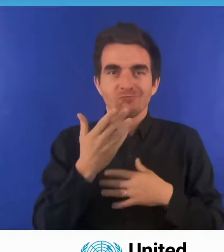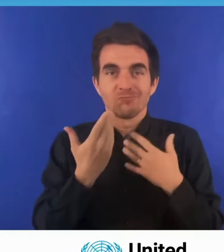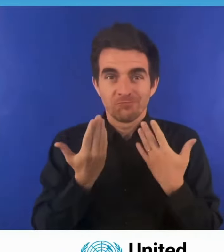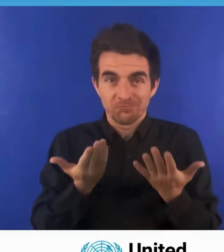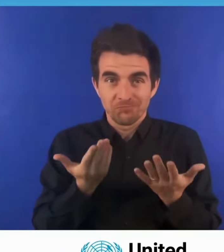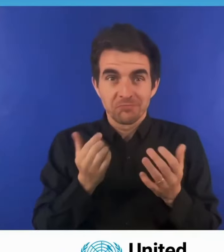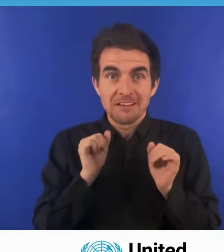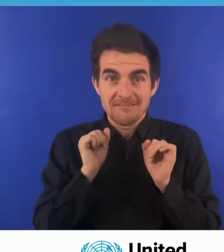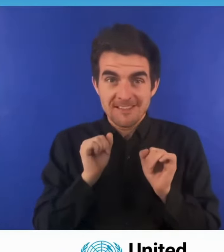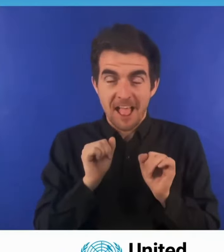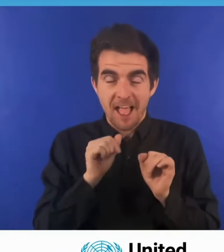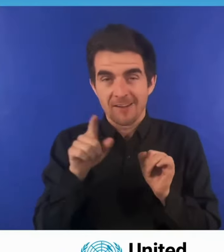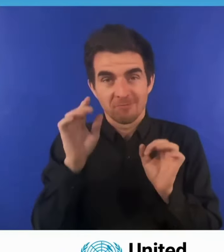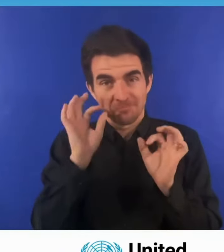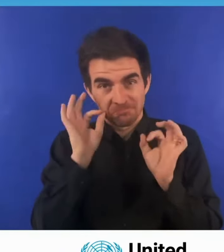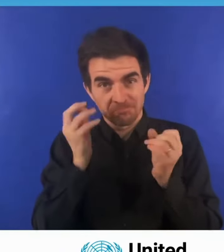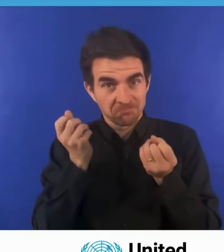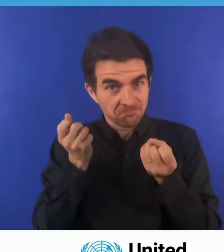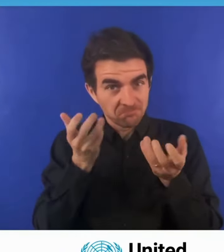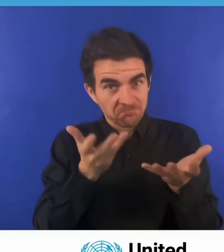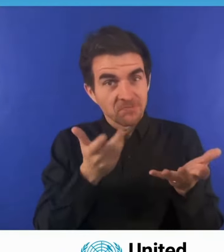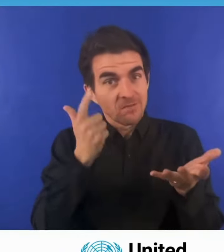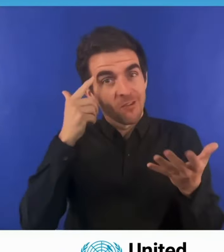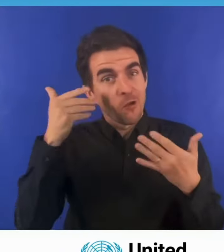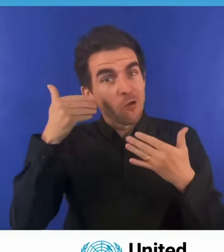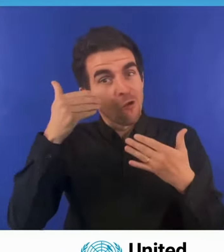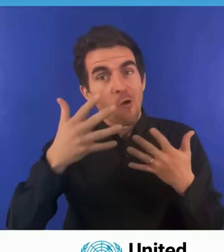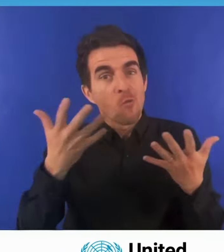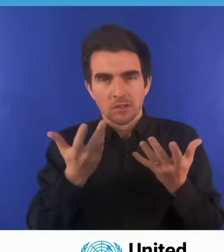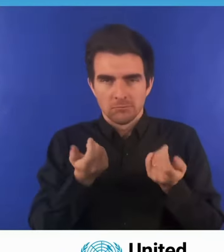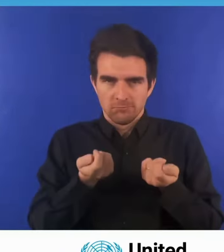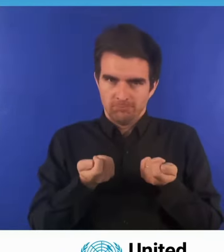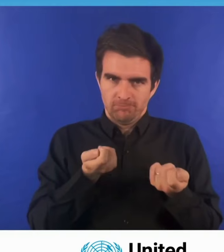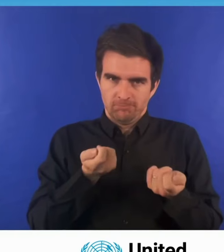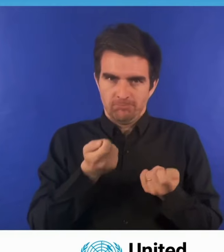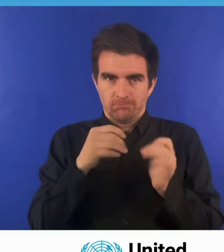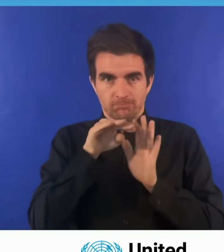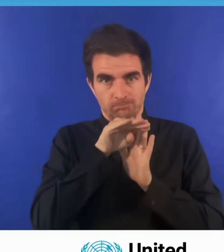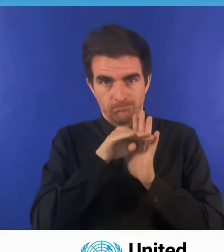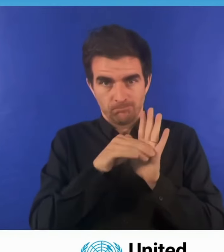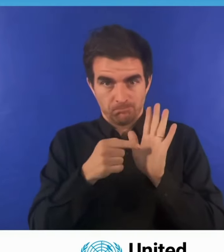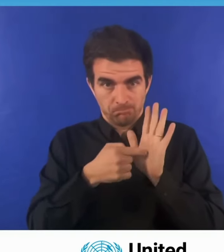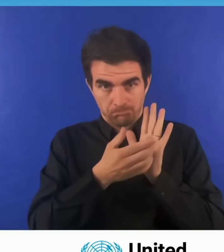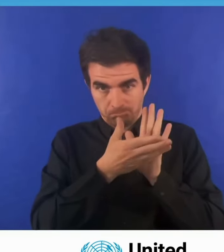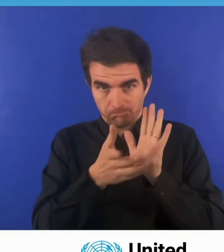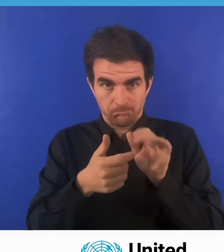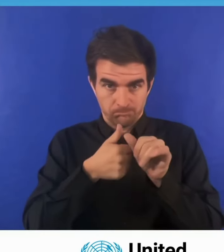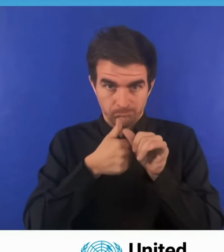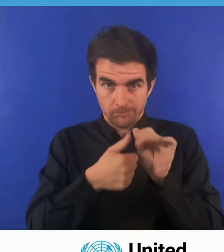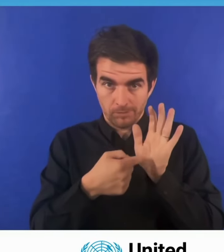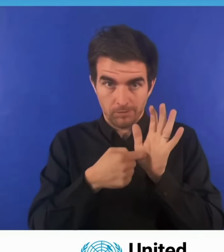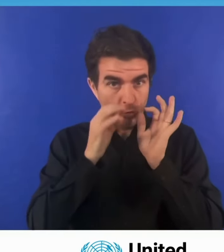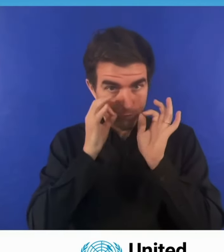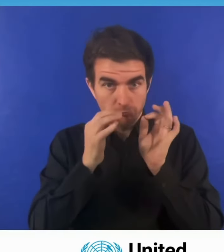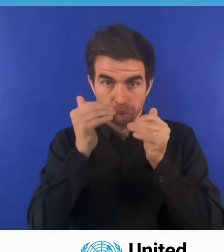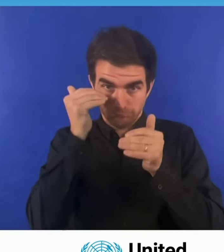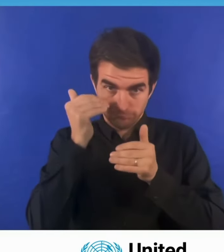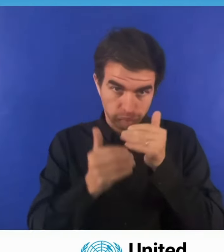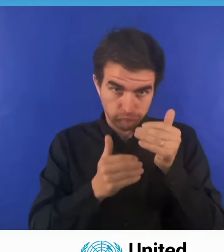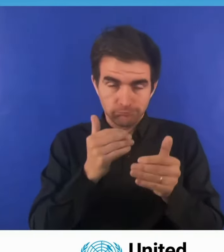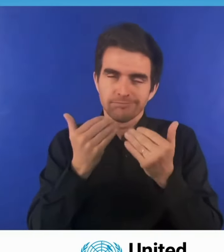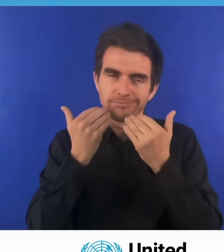I invite His Excellency Lazarus Makati Chakwera,